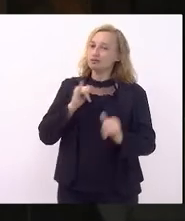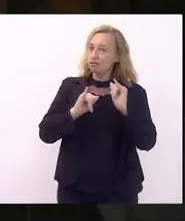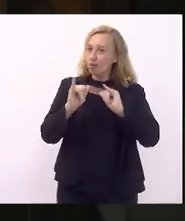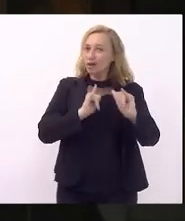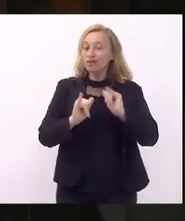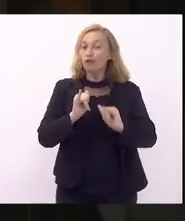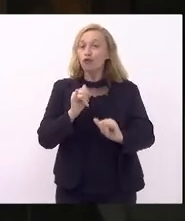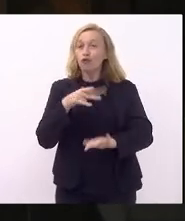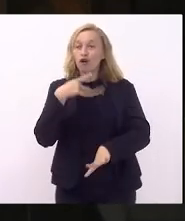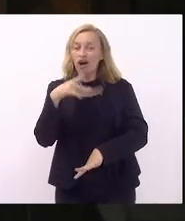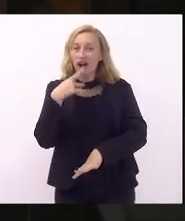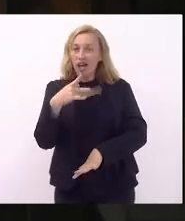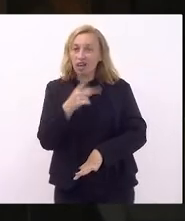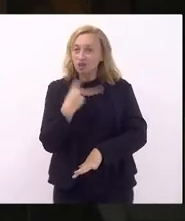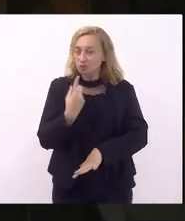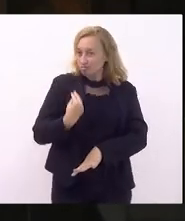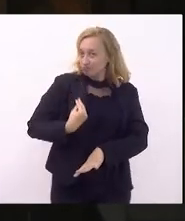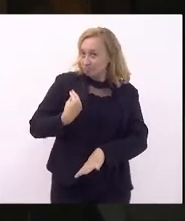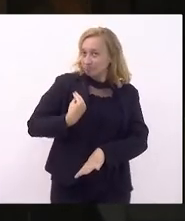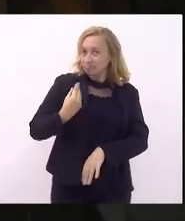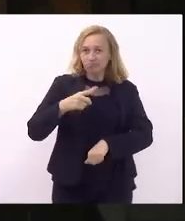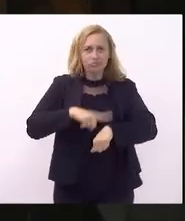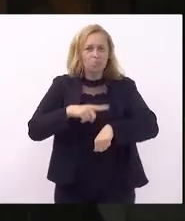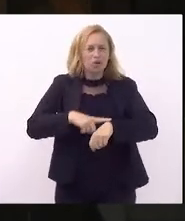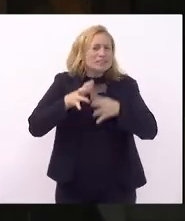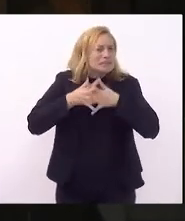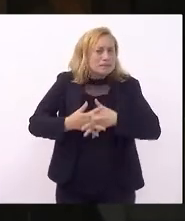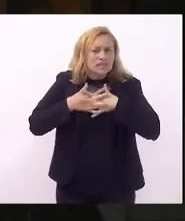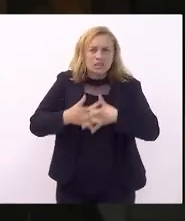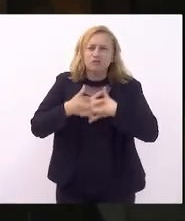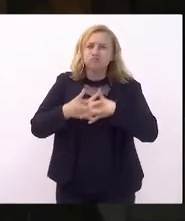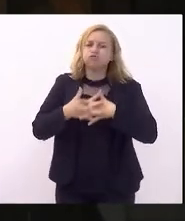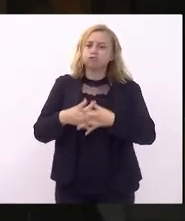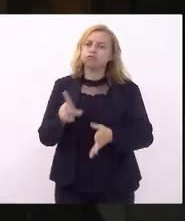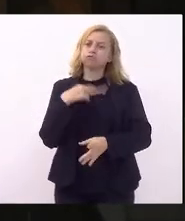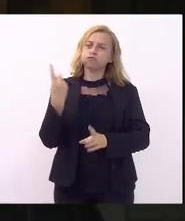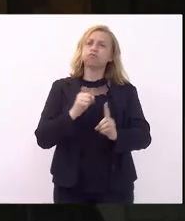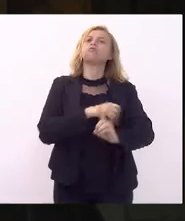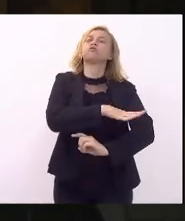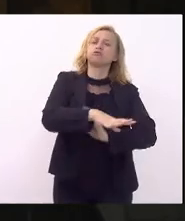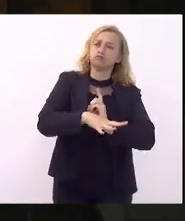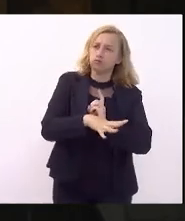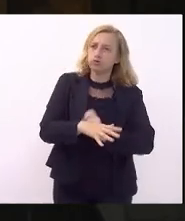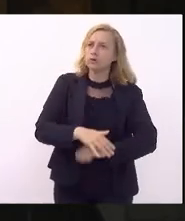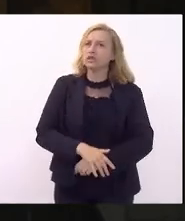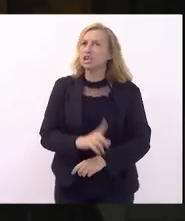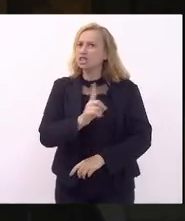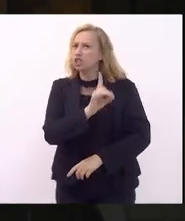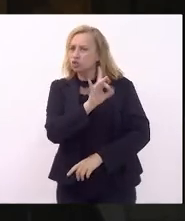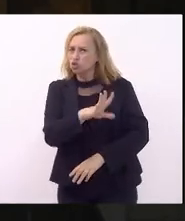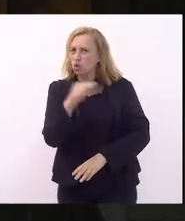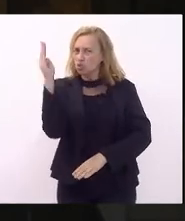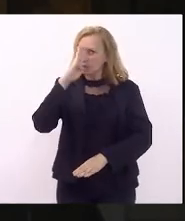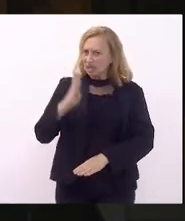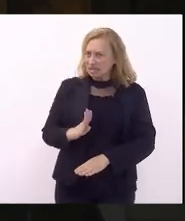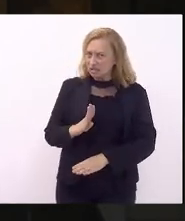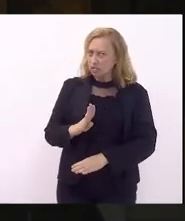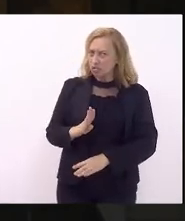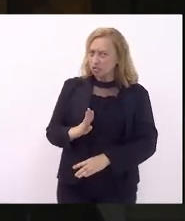dizer que estamos vivendo um momento muito complicado em nossa sociedade. E não só no Brasil,